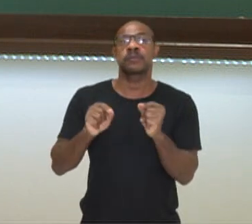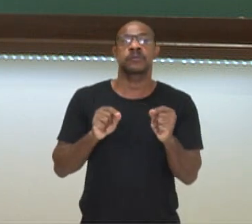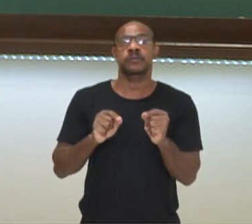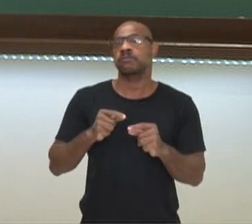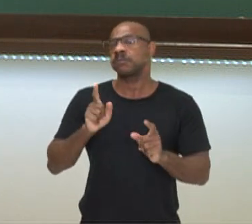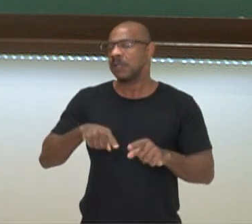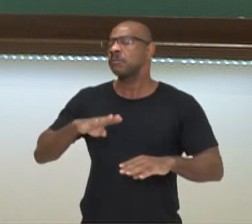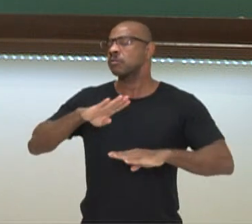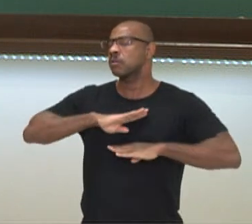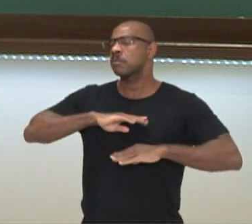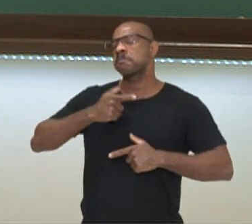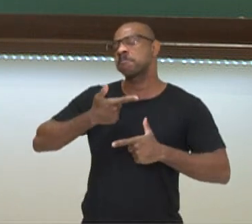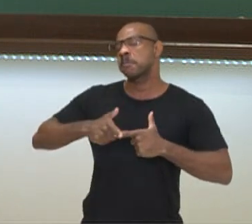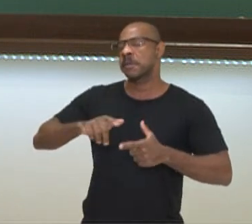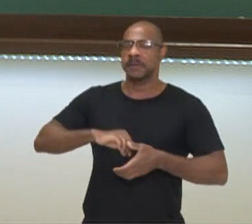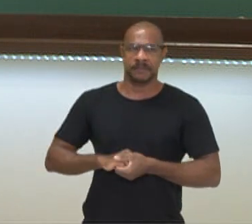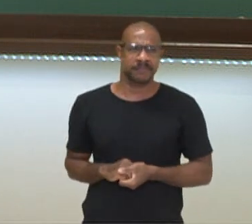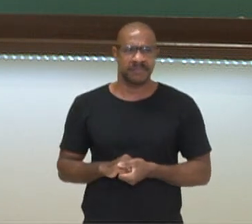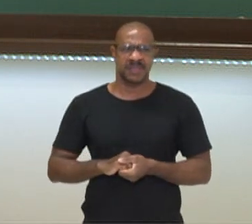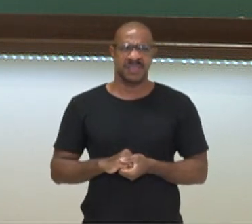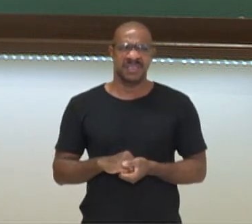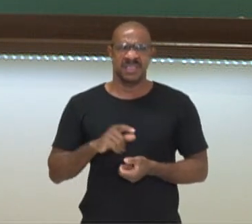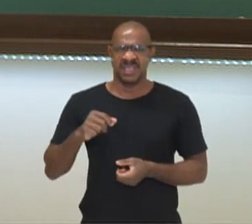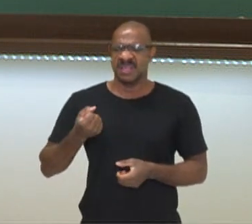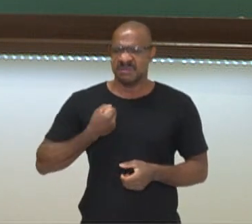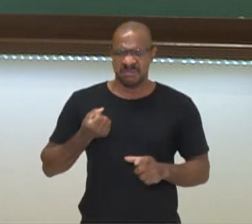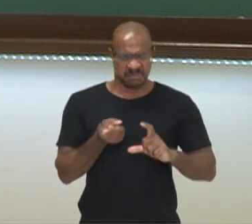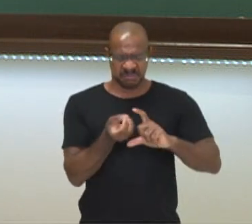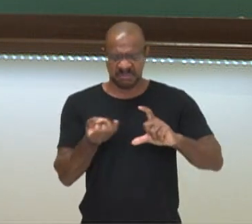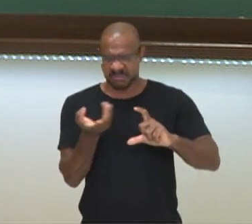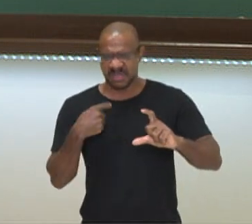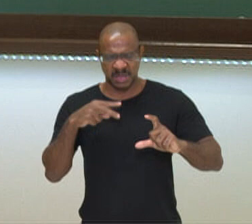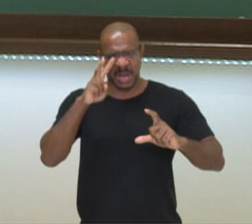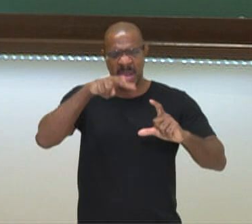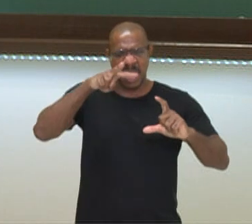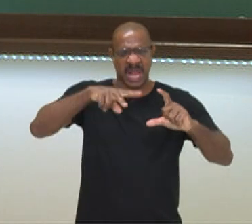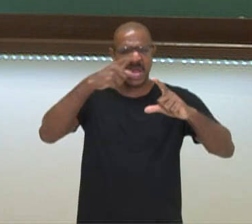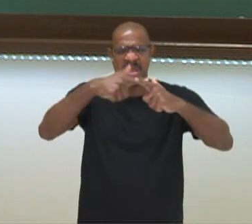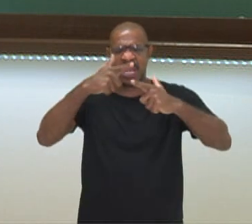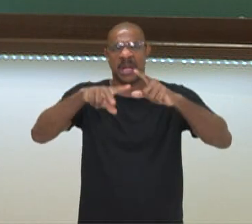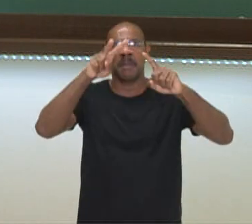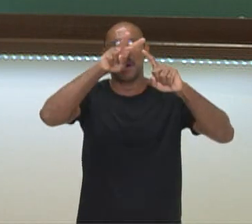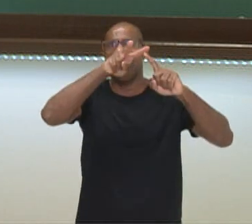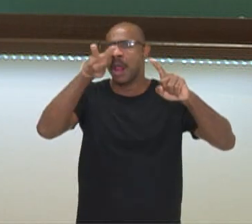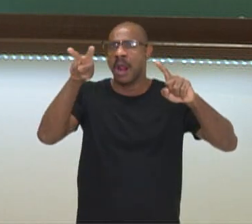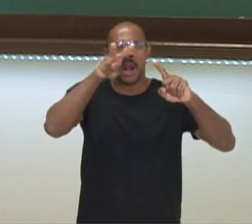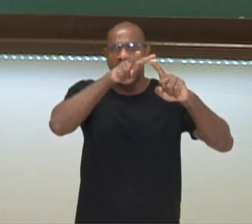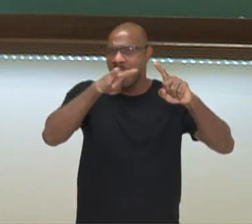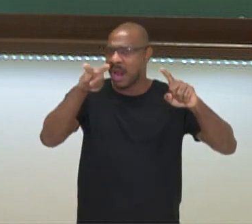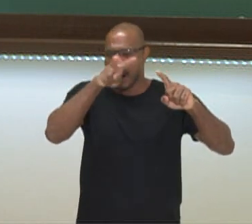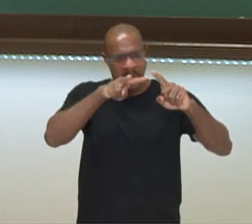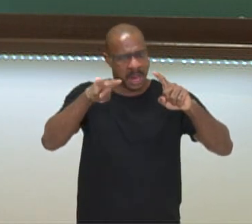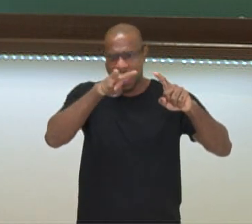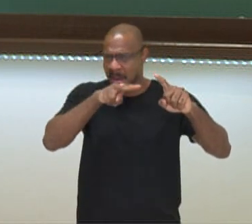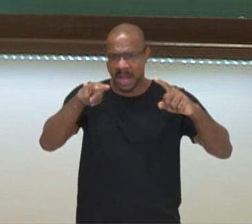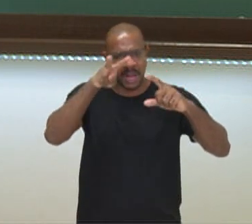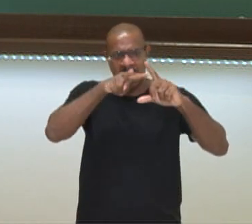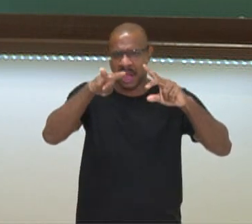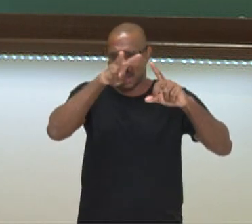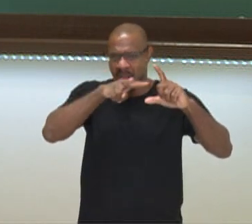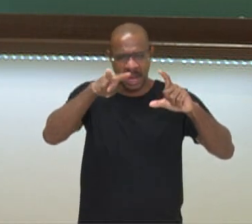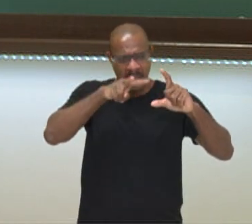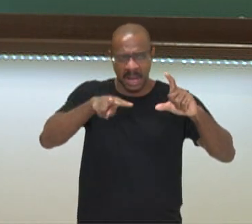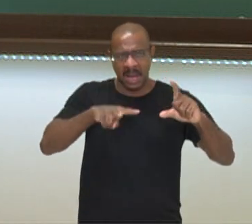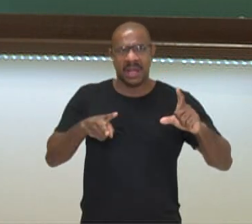situação problema. Ah, então expressão numérica é quando eu leio um problema, leio uma situação, leio um